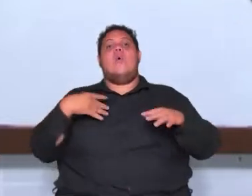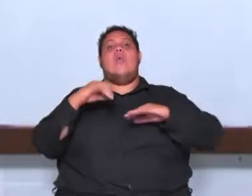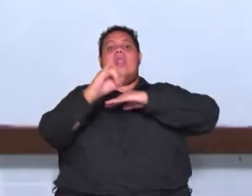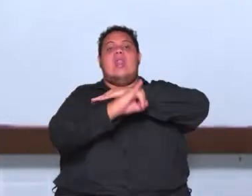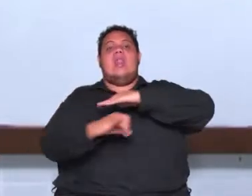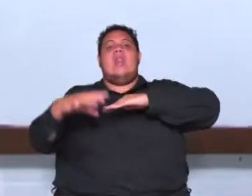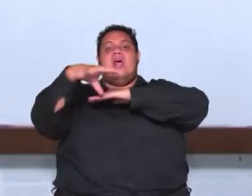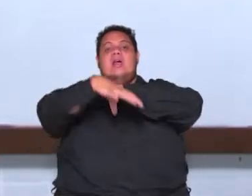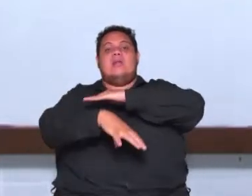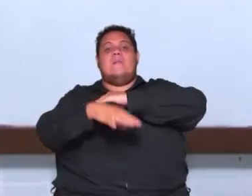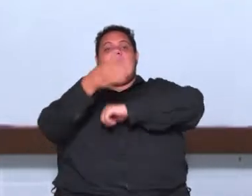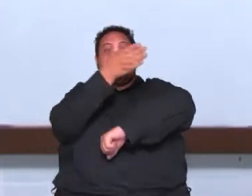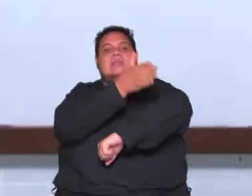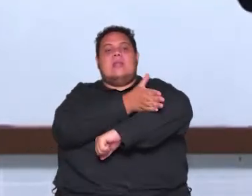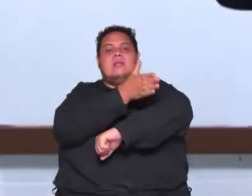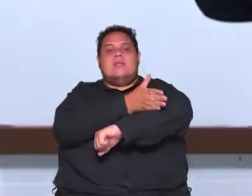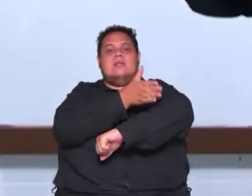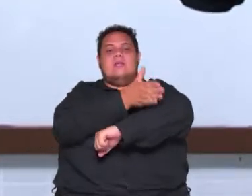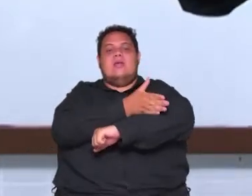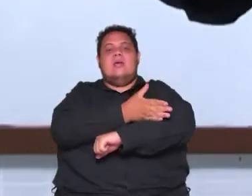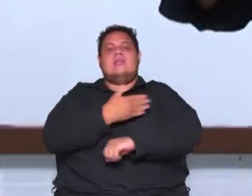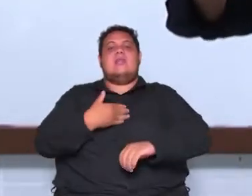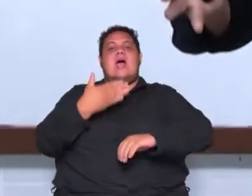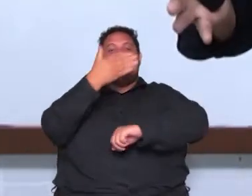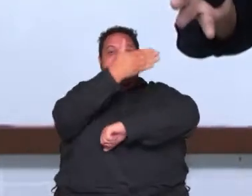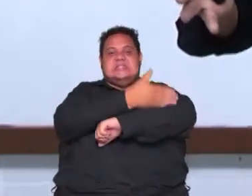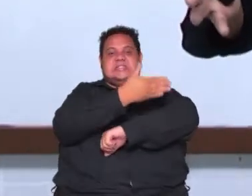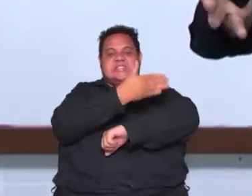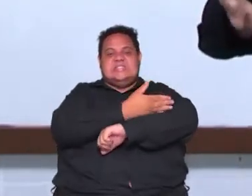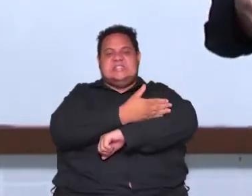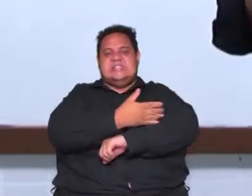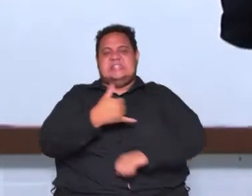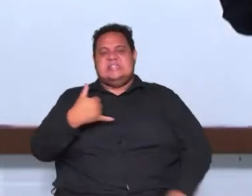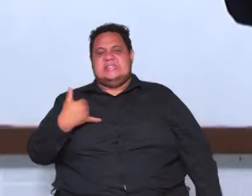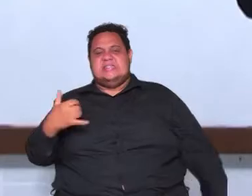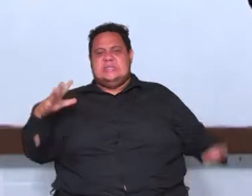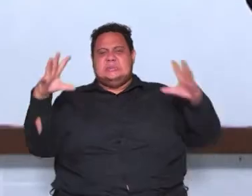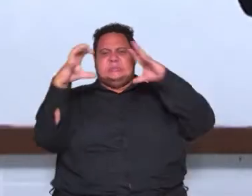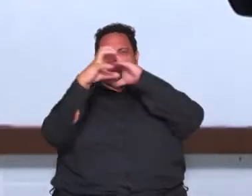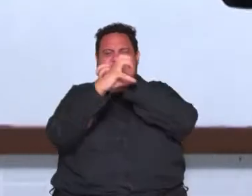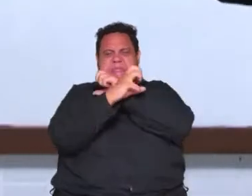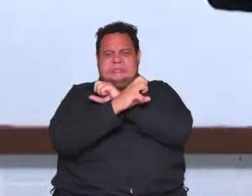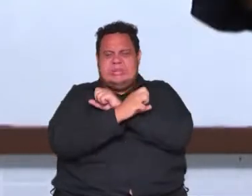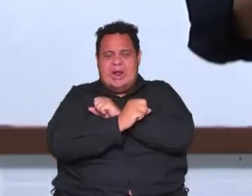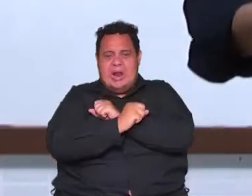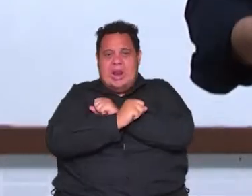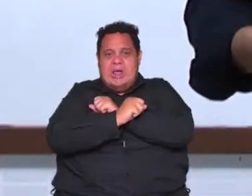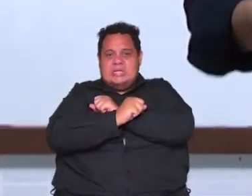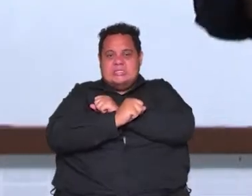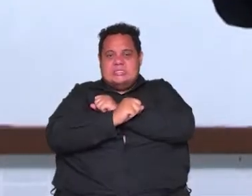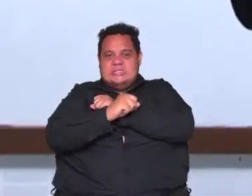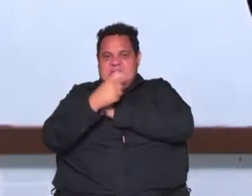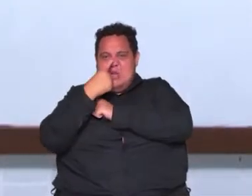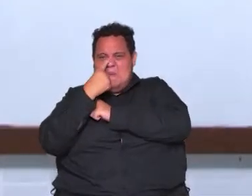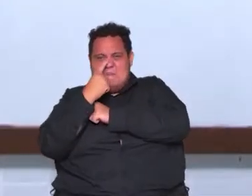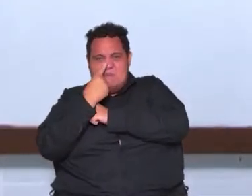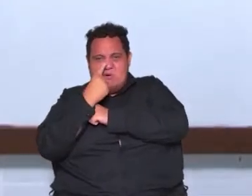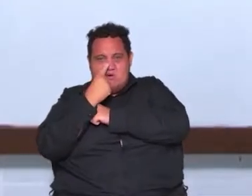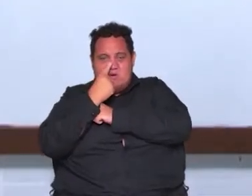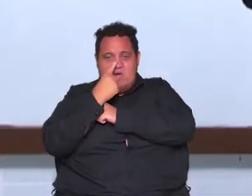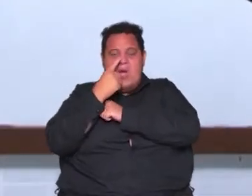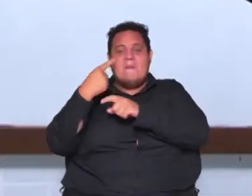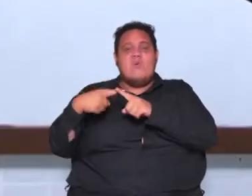denominaram a Idade Média de Idade das Trevas, né? Pelo fato de que na visão dos Iluministas durante